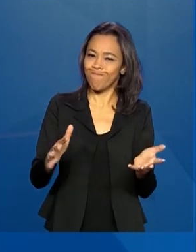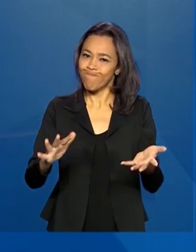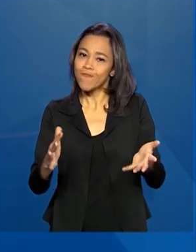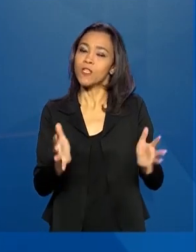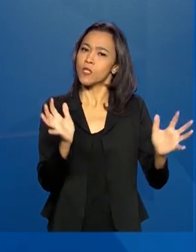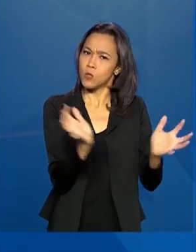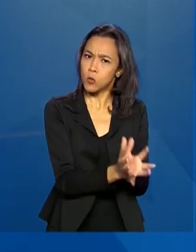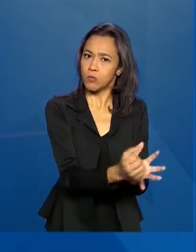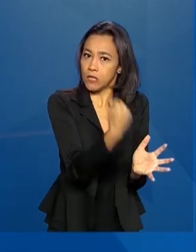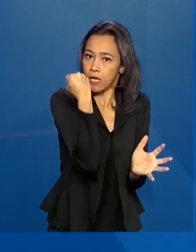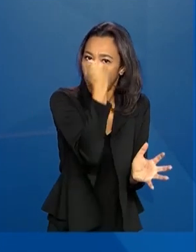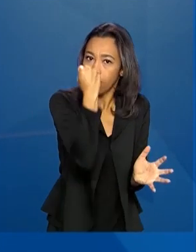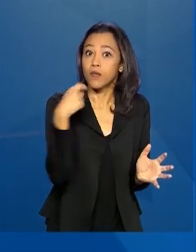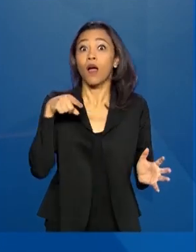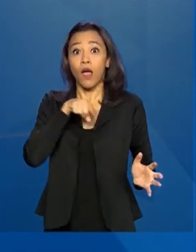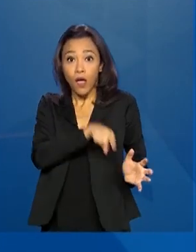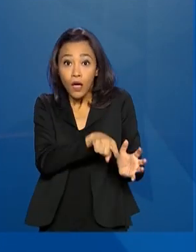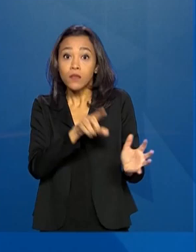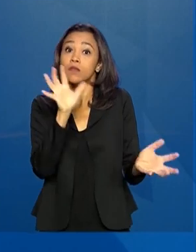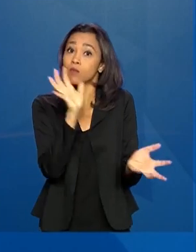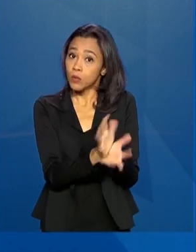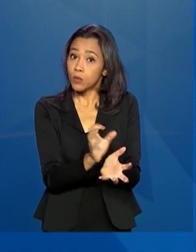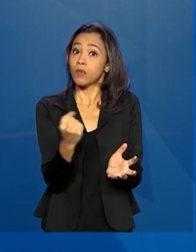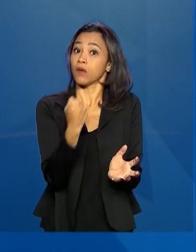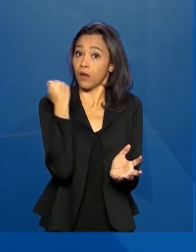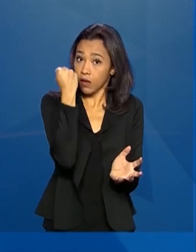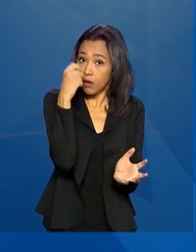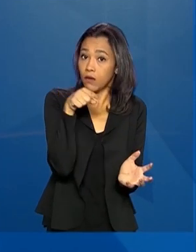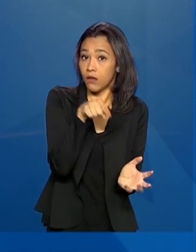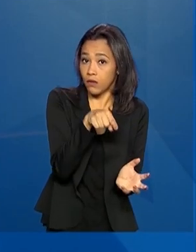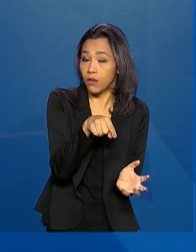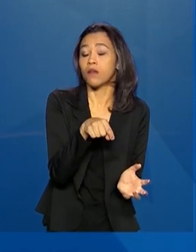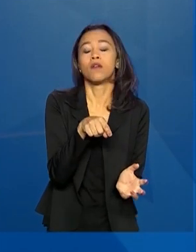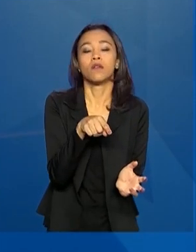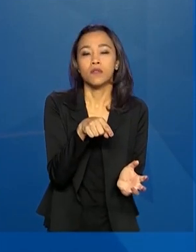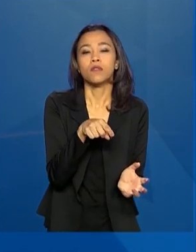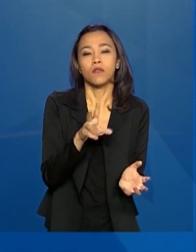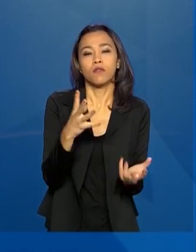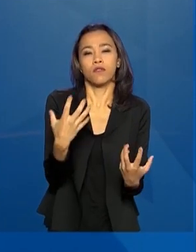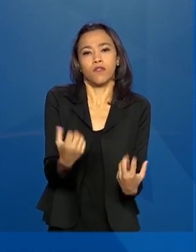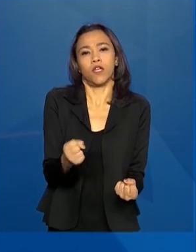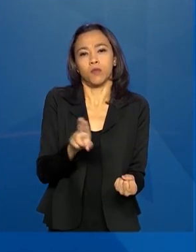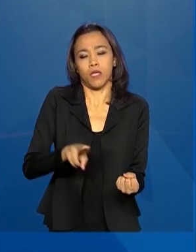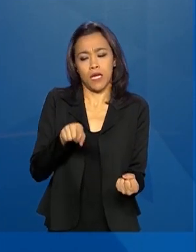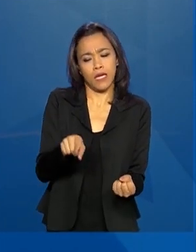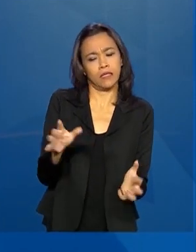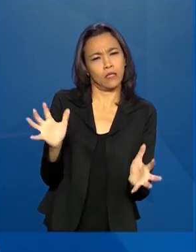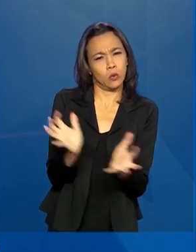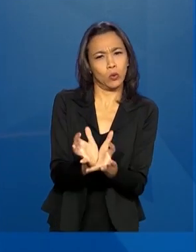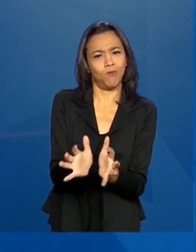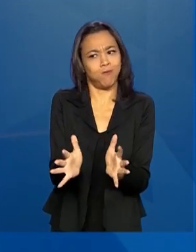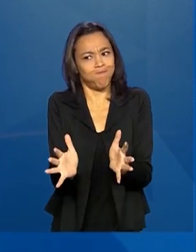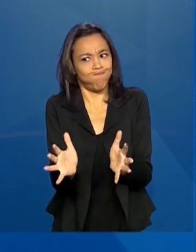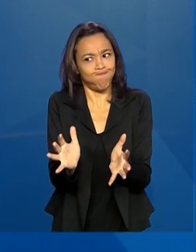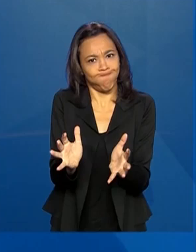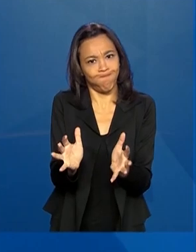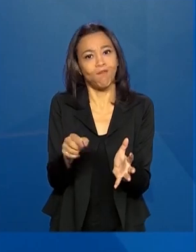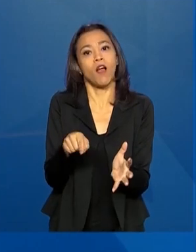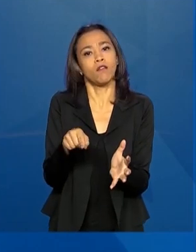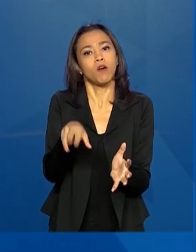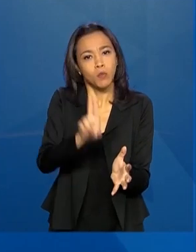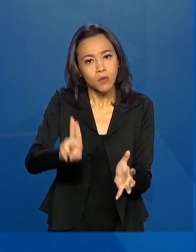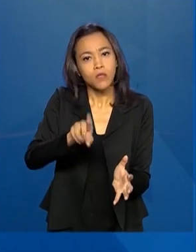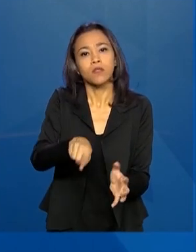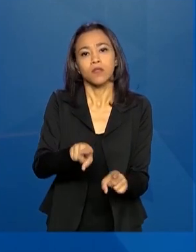Nós estávamos adotando para os críticos, nós vamos adotar também para os graves, que são aqueles que vão para o hospital, mas não ainda